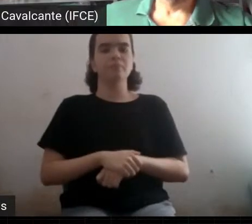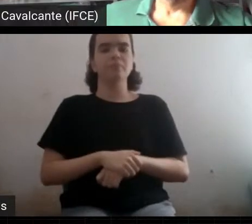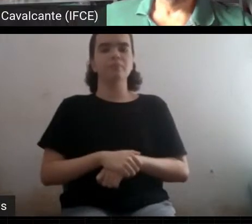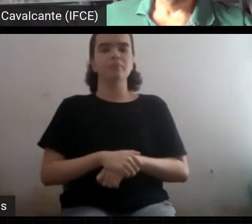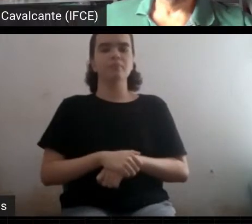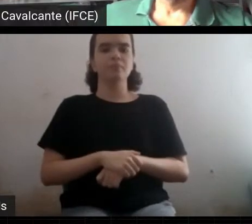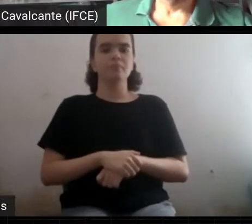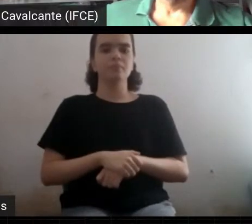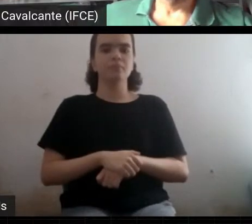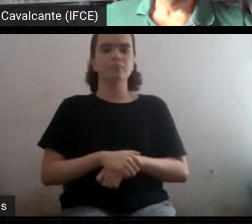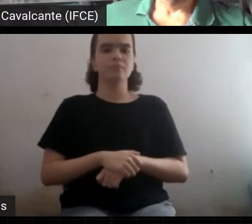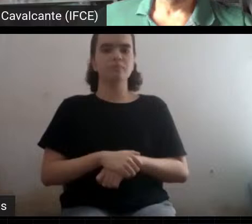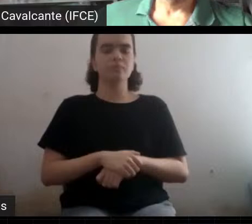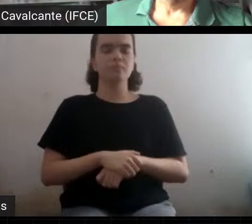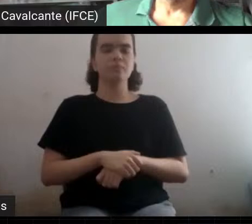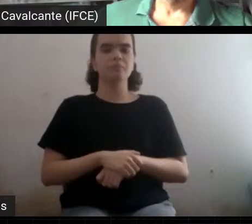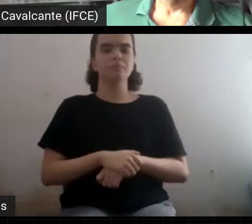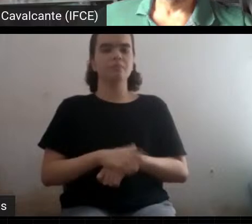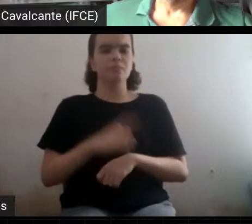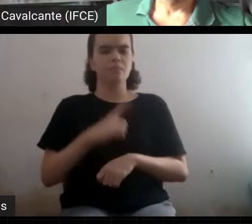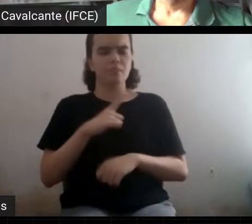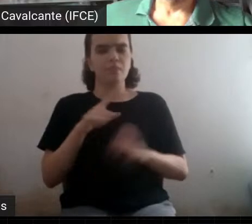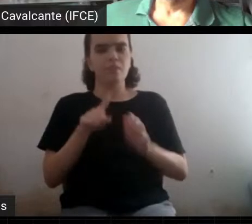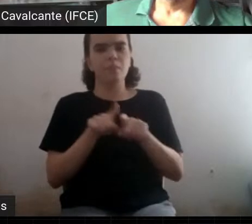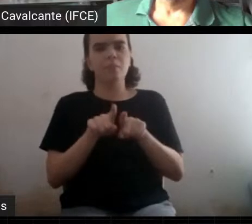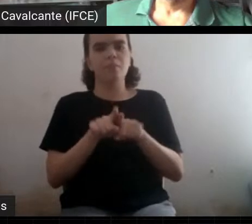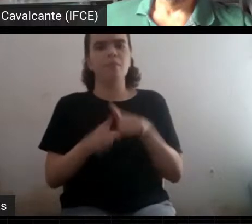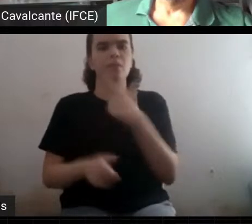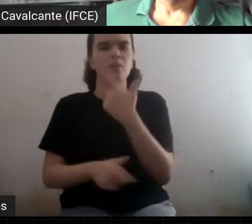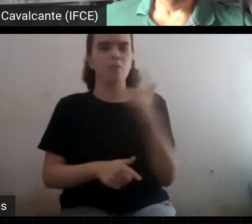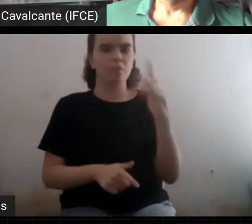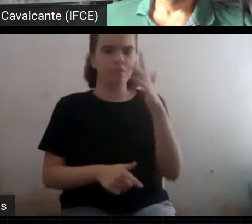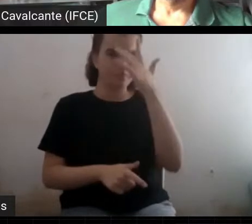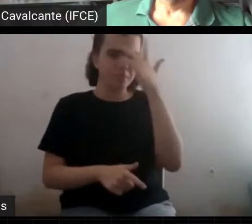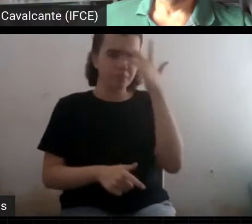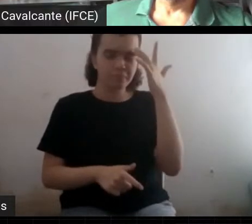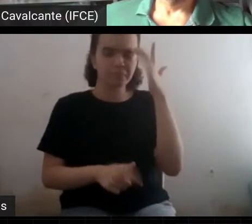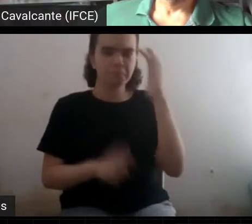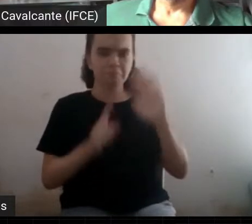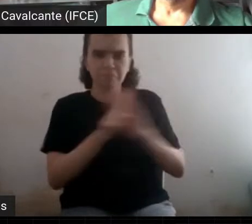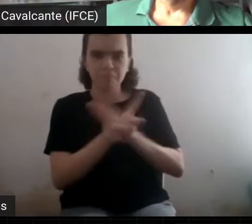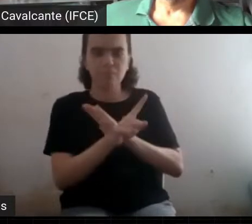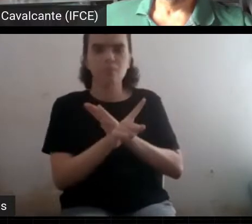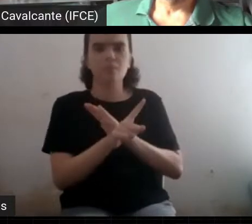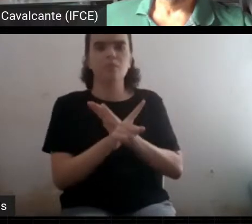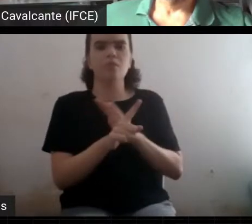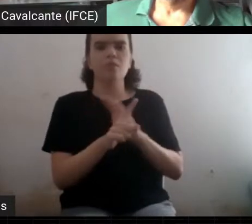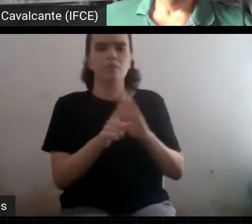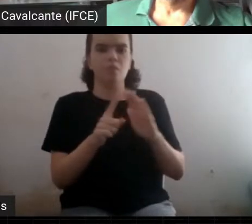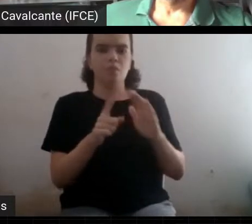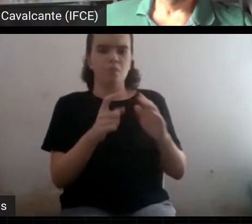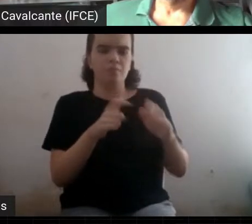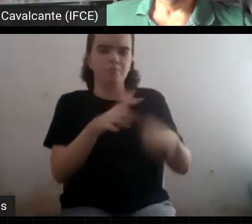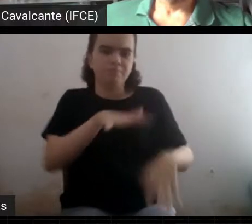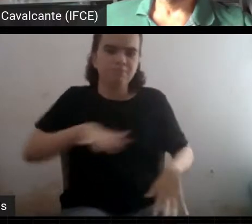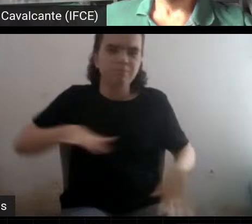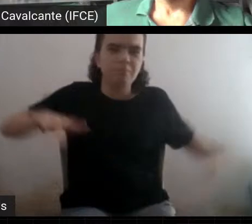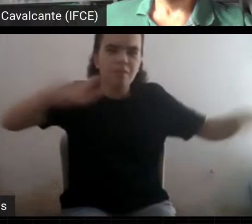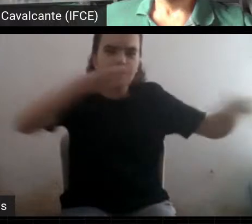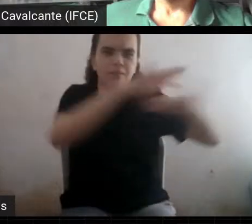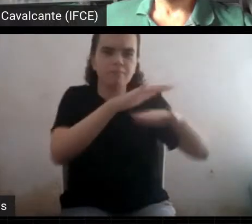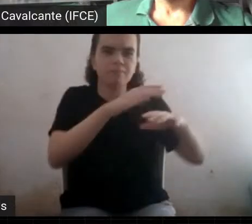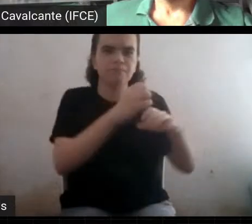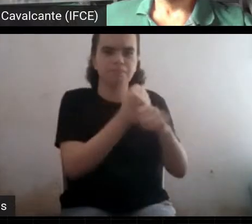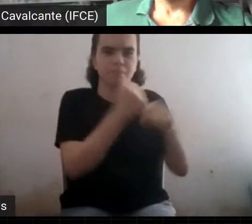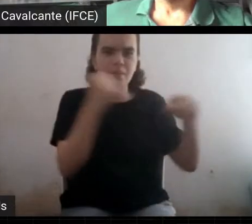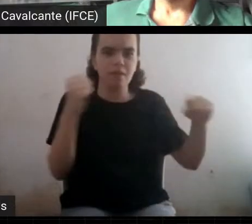Alguém perguntou aqui sobre o universo terá um fim? Bom, veja só, essa uma questão que podemos ficar